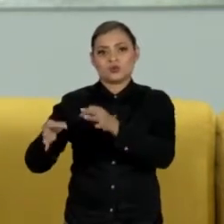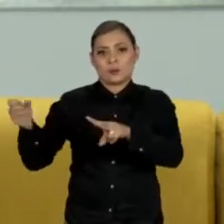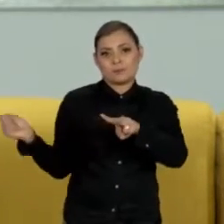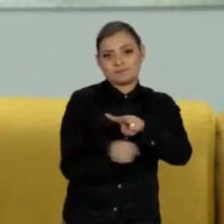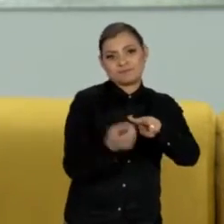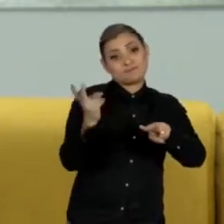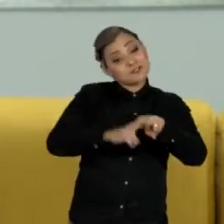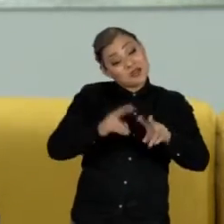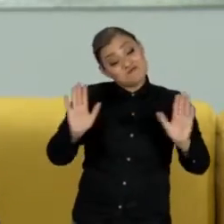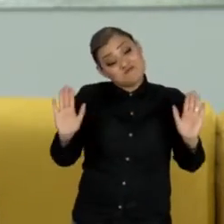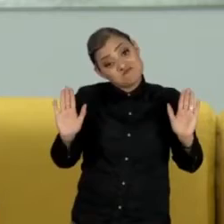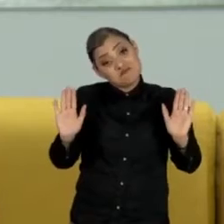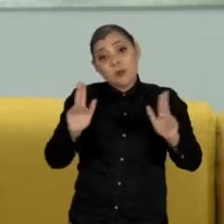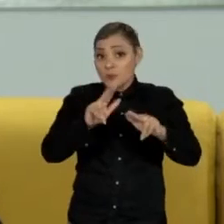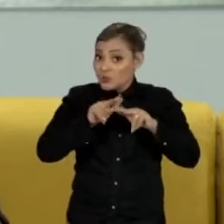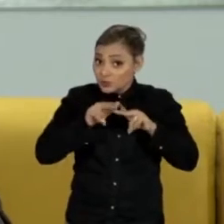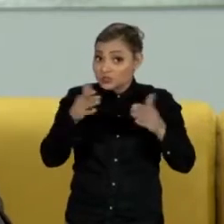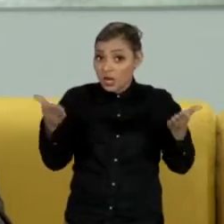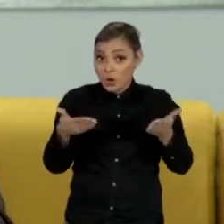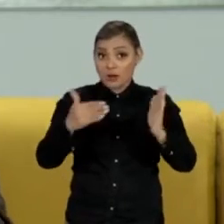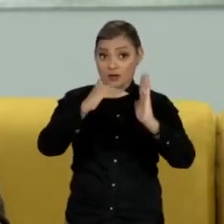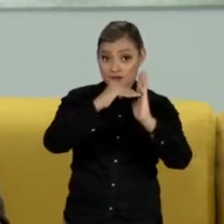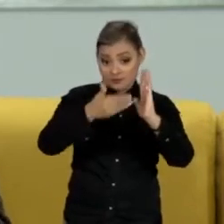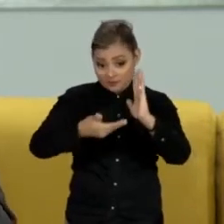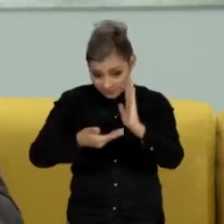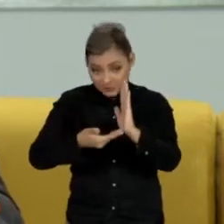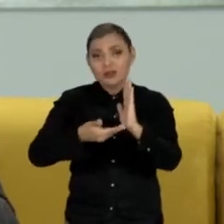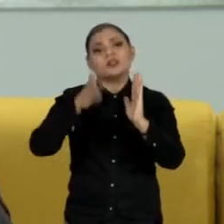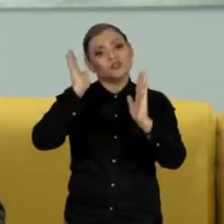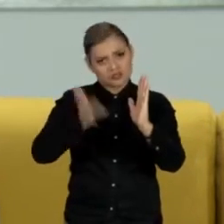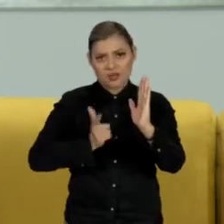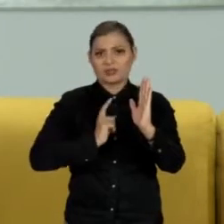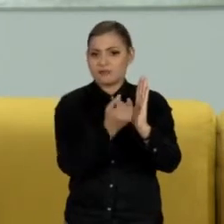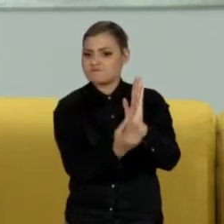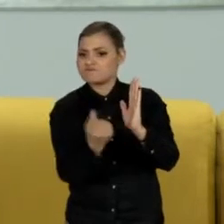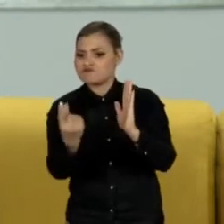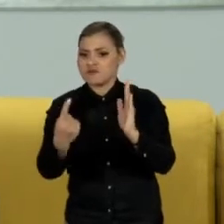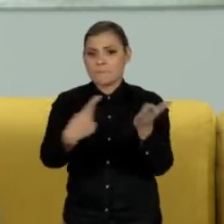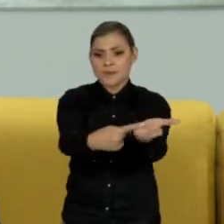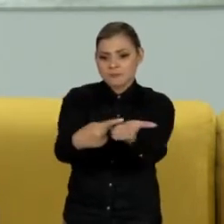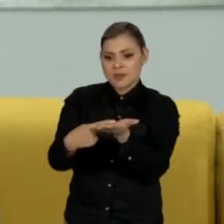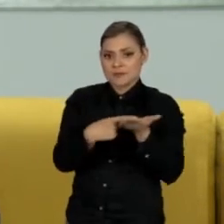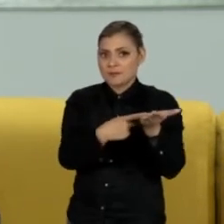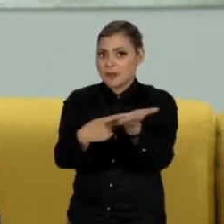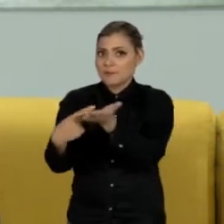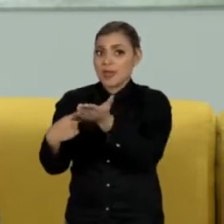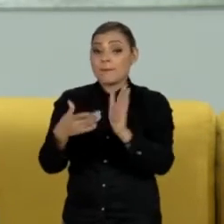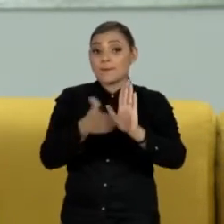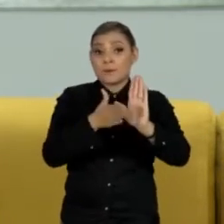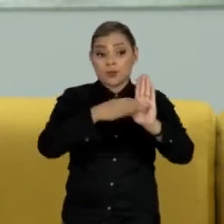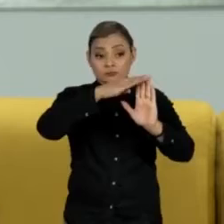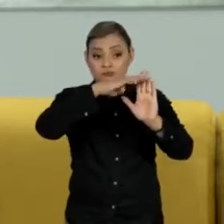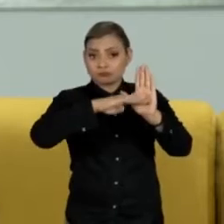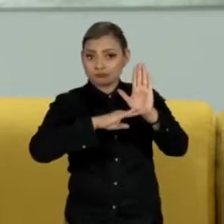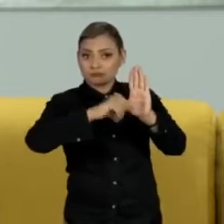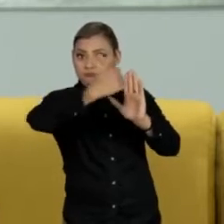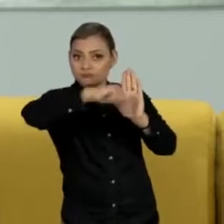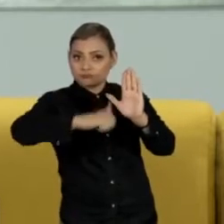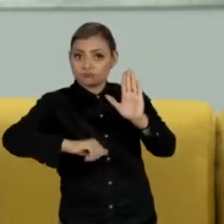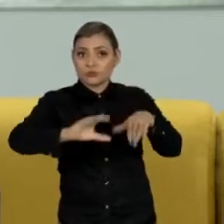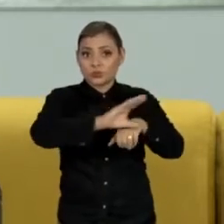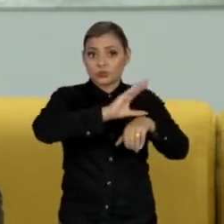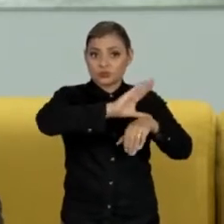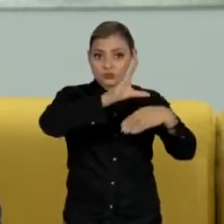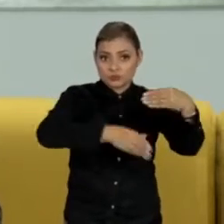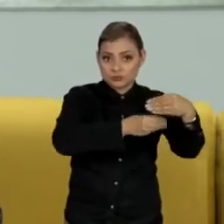segunda instância. E sobre isso, inclusive, a Câmara e o Senado já tem parlamentares se articulando para analisar as propostas de emendas à Constituição